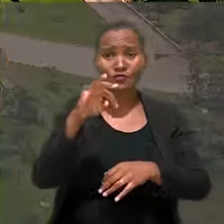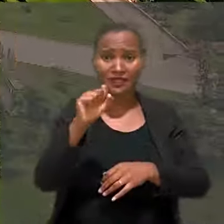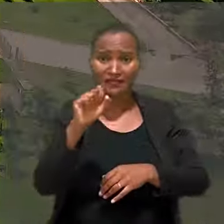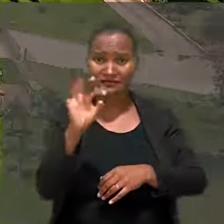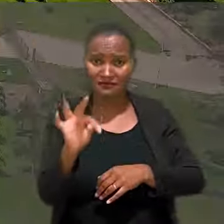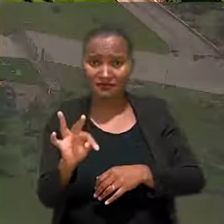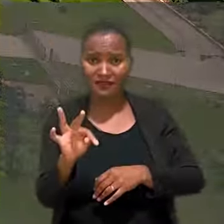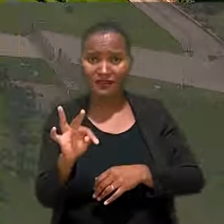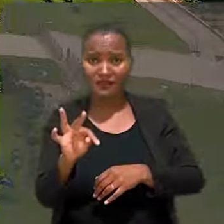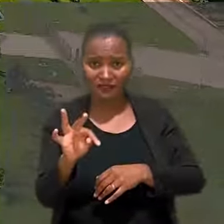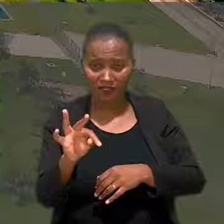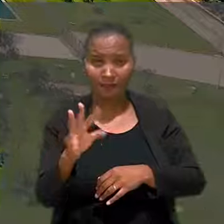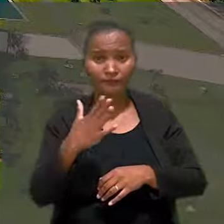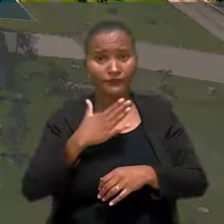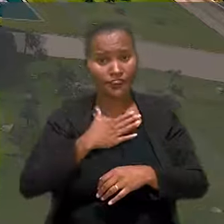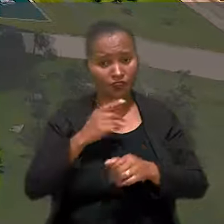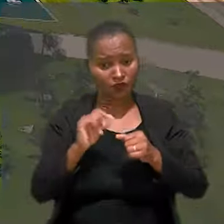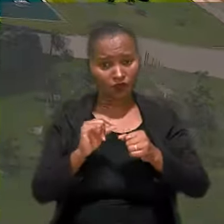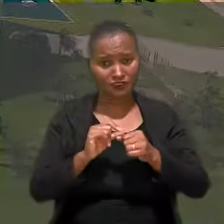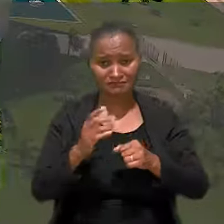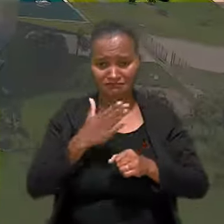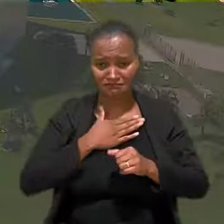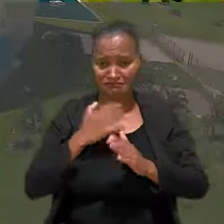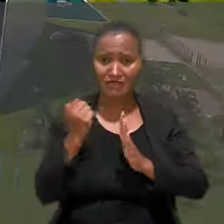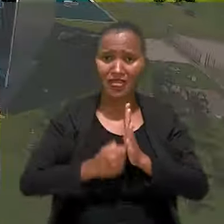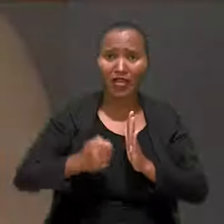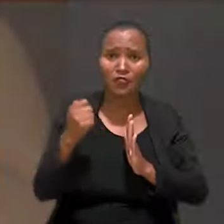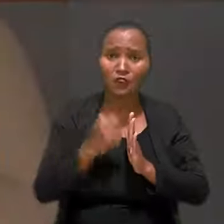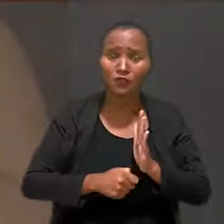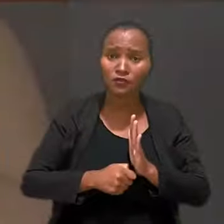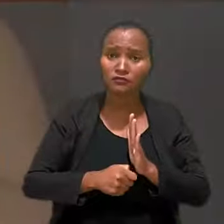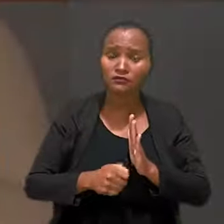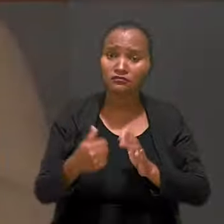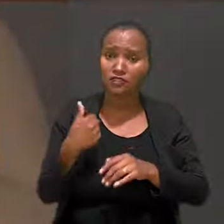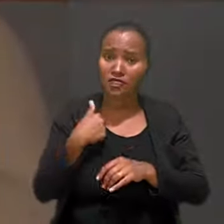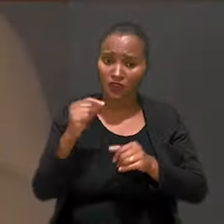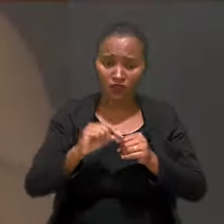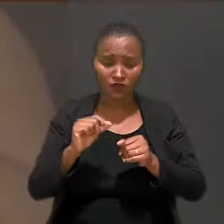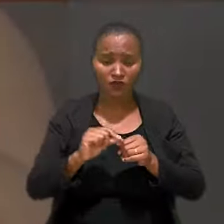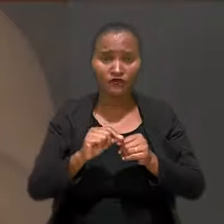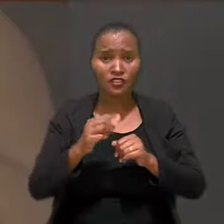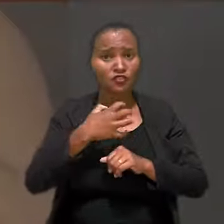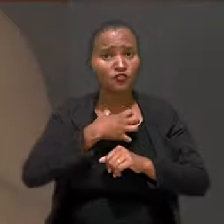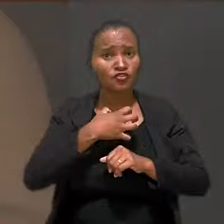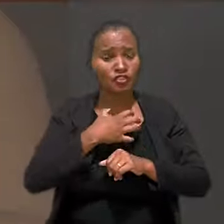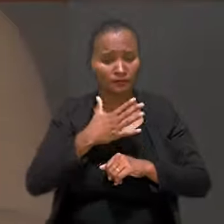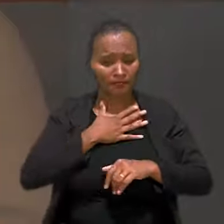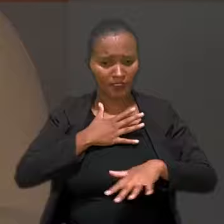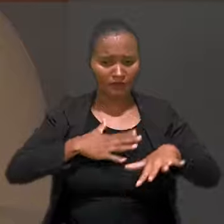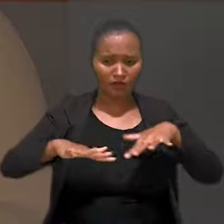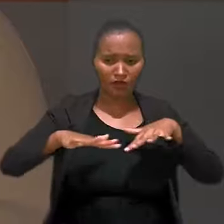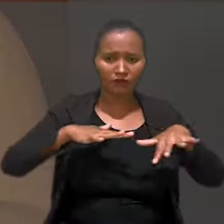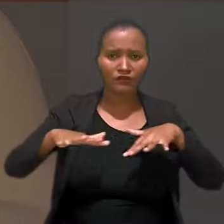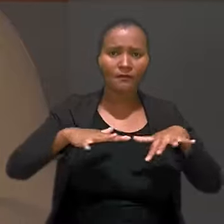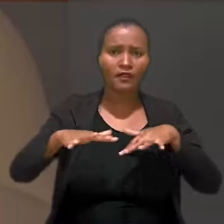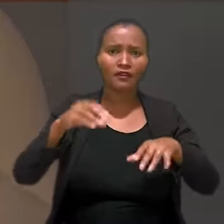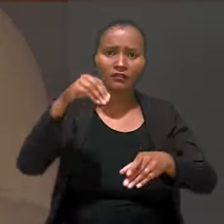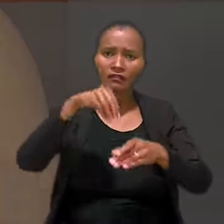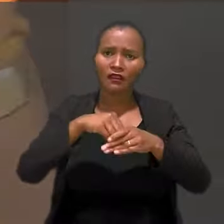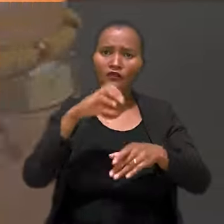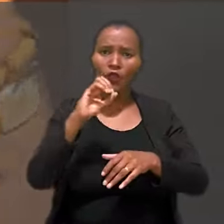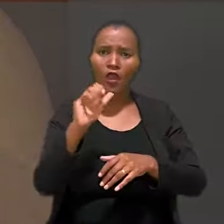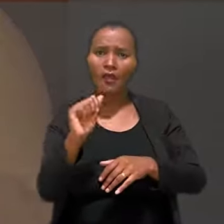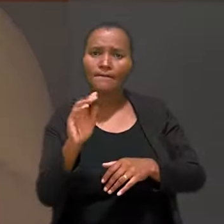ministras negras no TST. Eu fiz disso a minha luta. Eu fiz disso uma maneira de